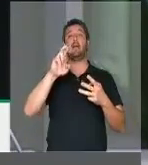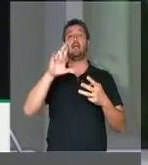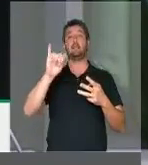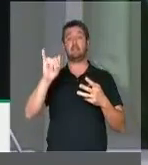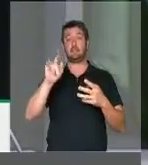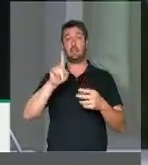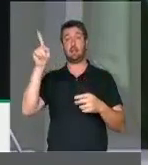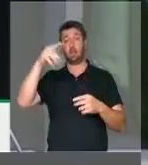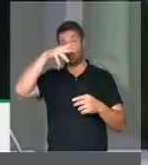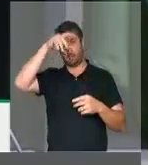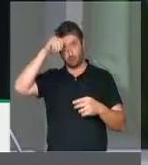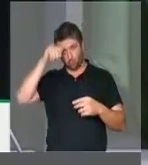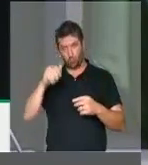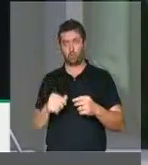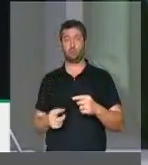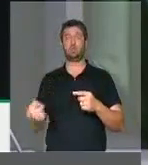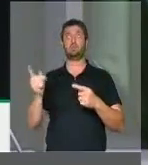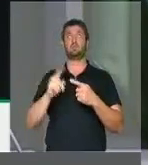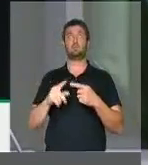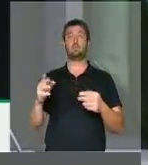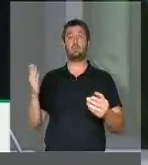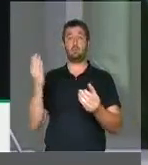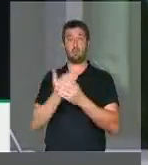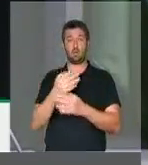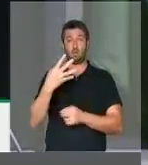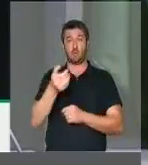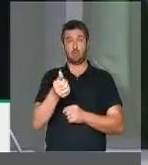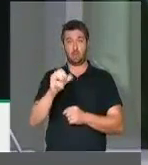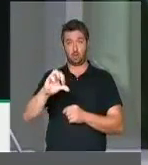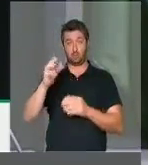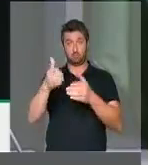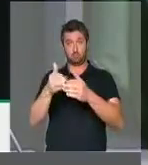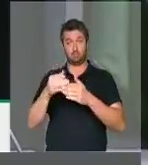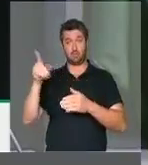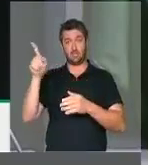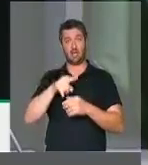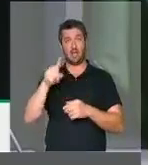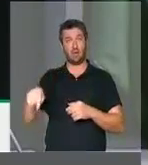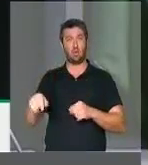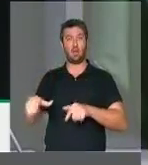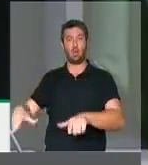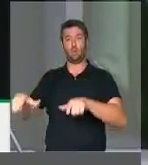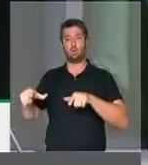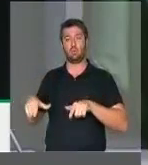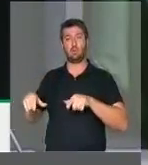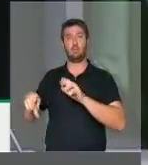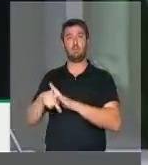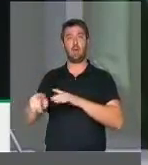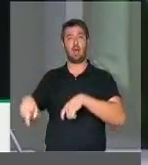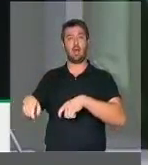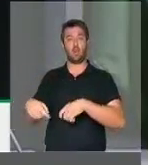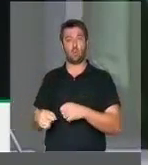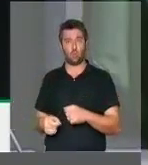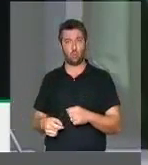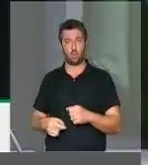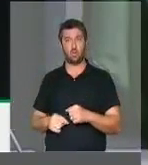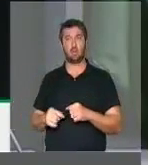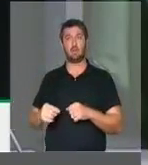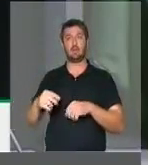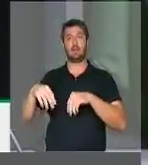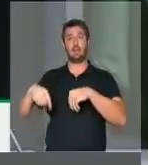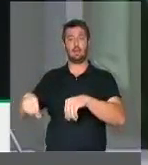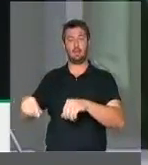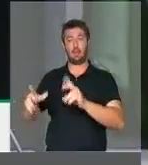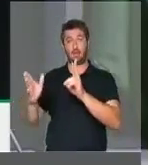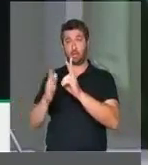Grosso. A ação 469 pede a revogação dos títulos dos agricultores sobre a